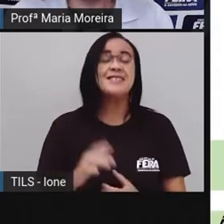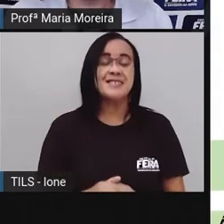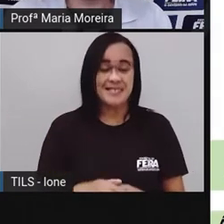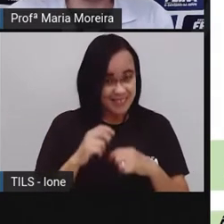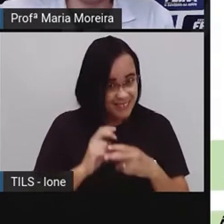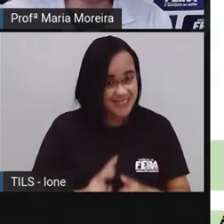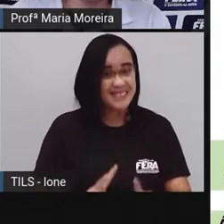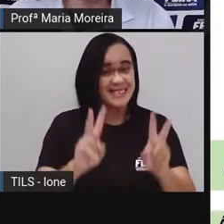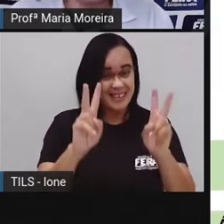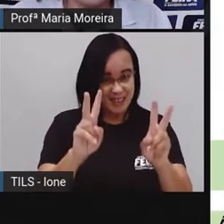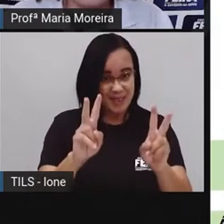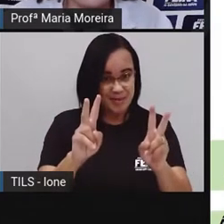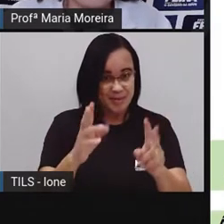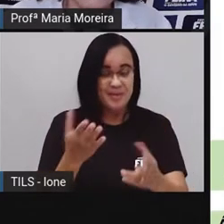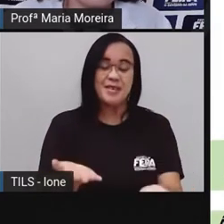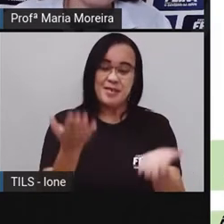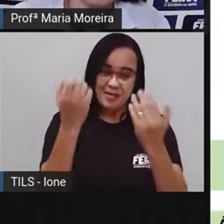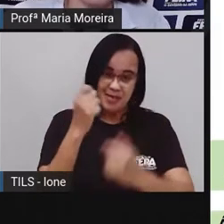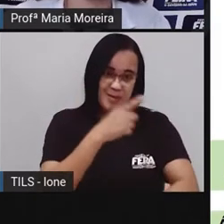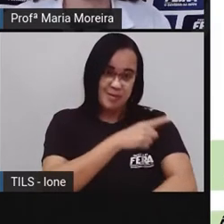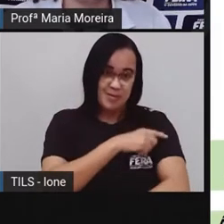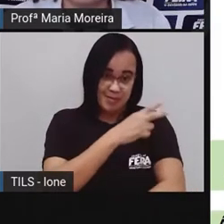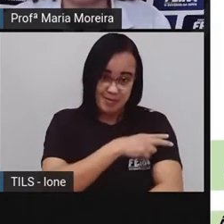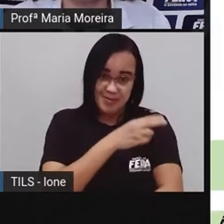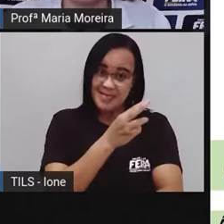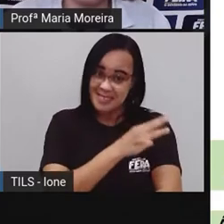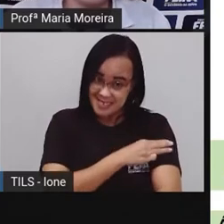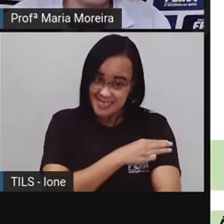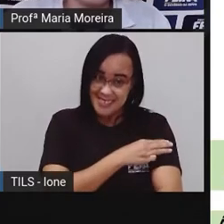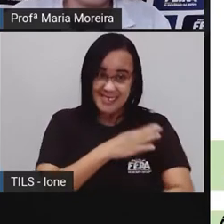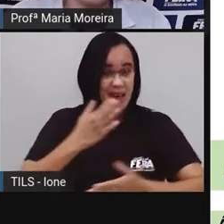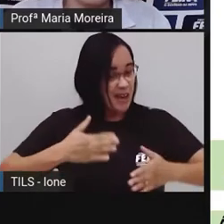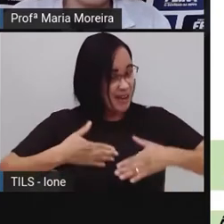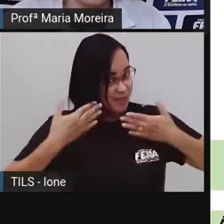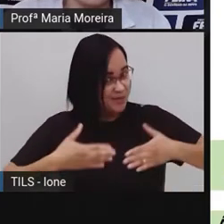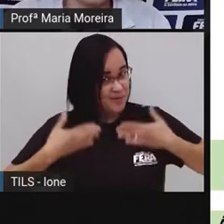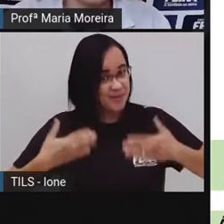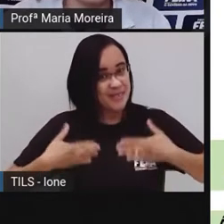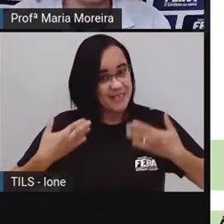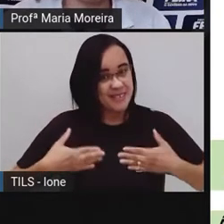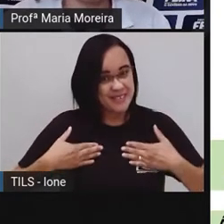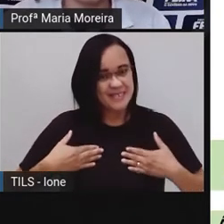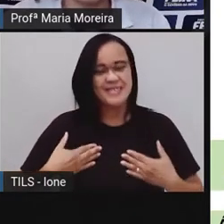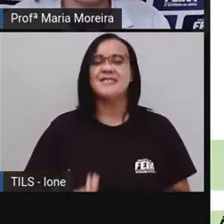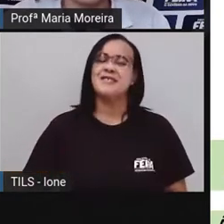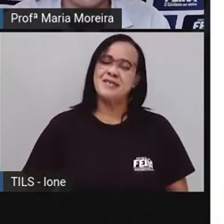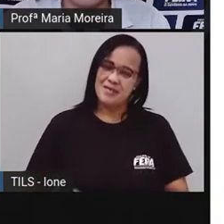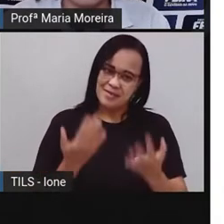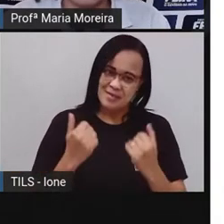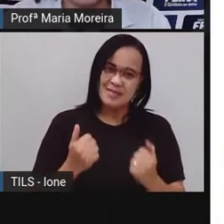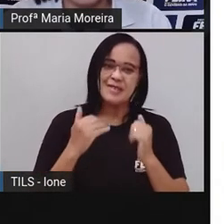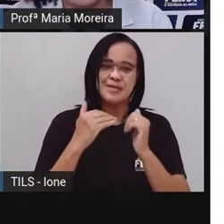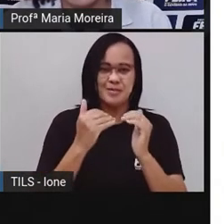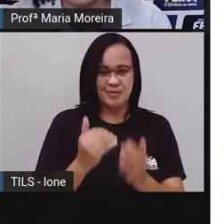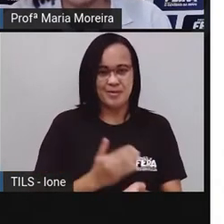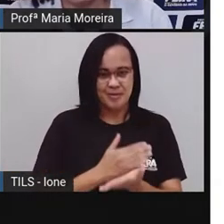Vamos lá, terceiro ano? Todo mundo animado, empolgado? É, a empolgação que tá lá em cima. Vamos começar.